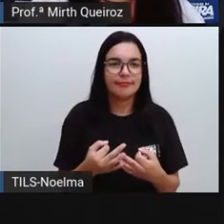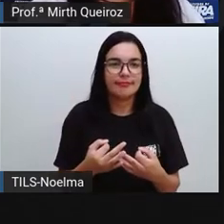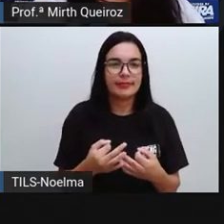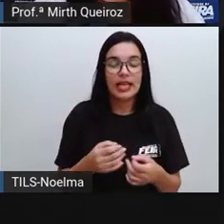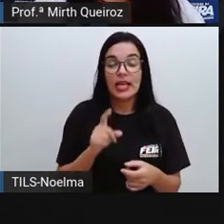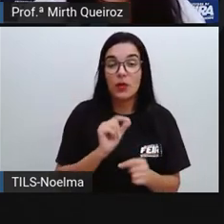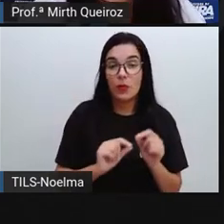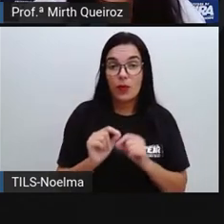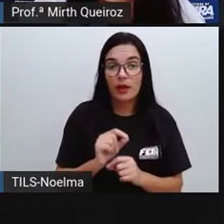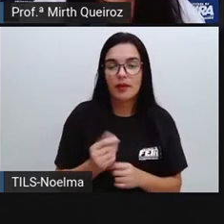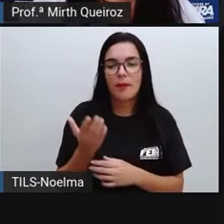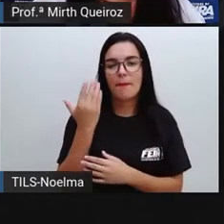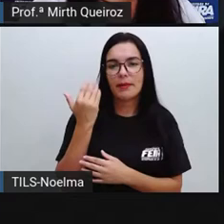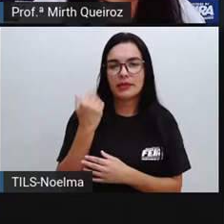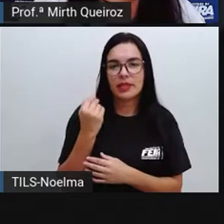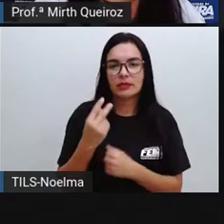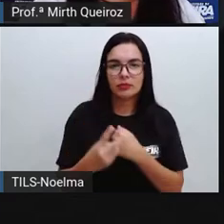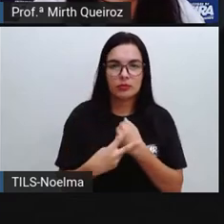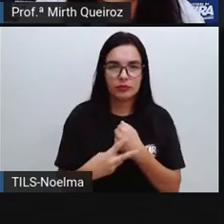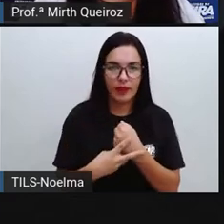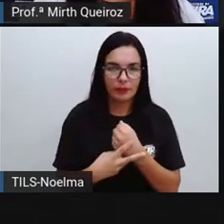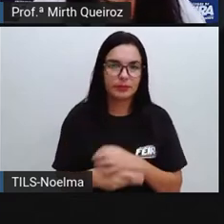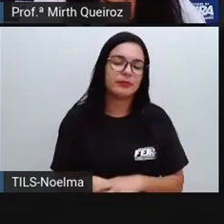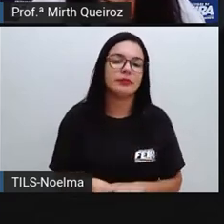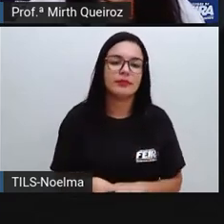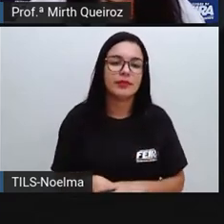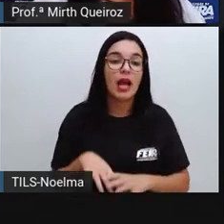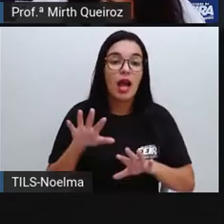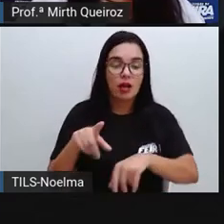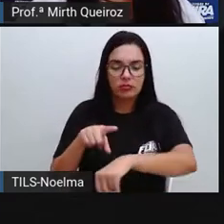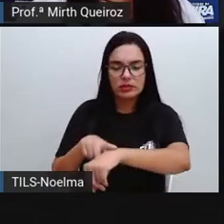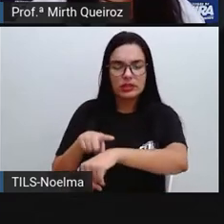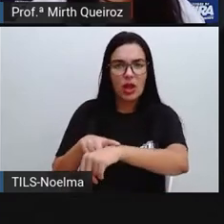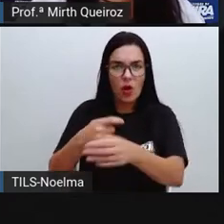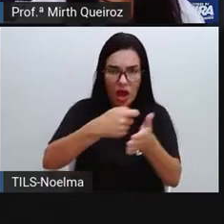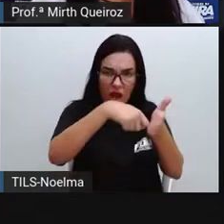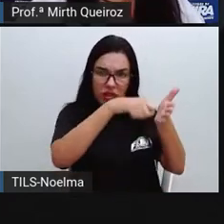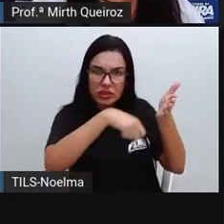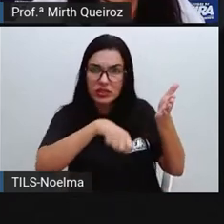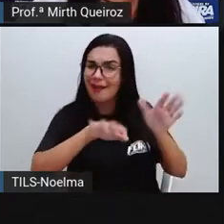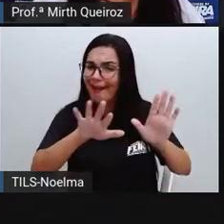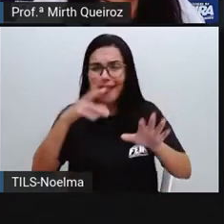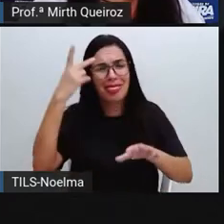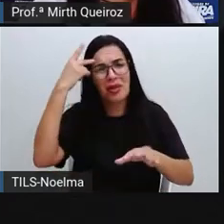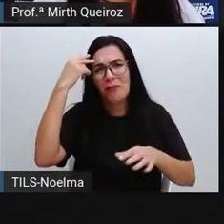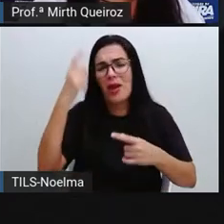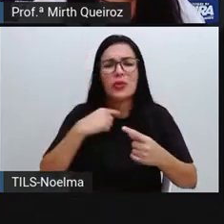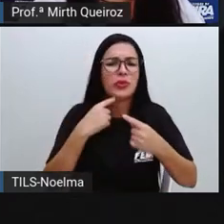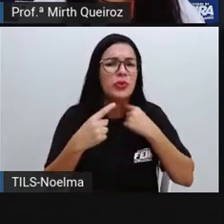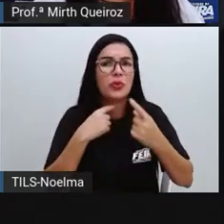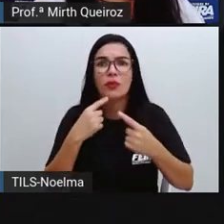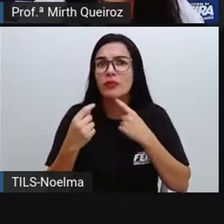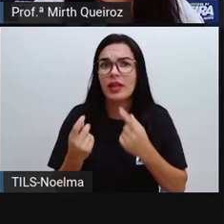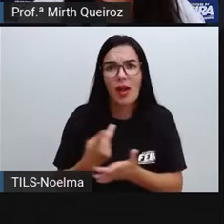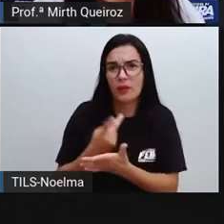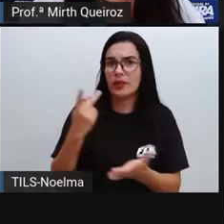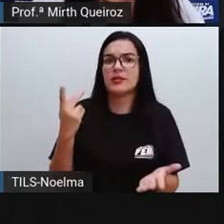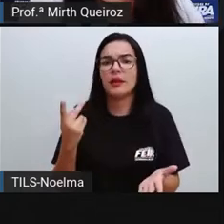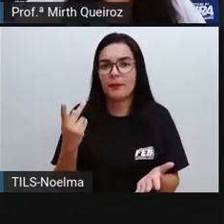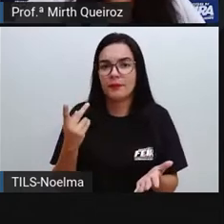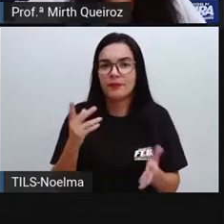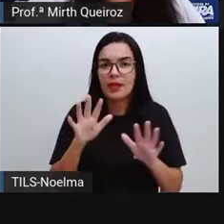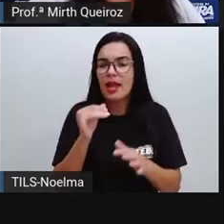passado aí do indicativo. Na hora da escrita é comum as dúvidas surgirem, por exemplo,